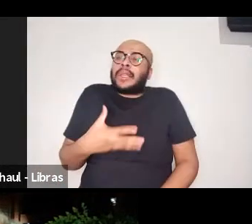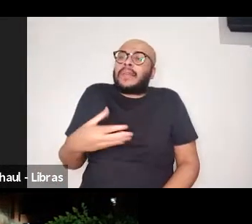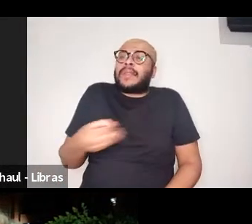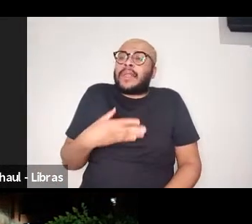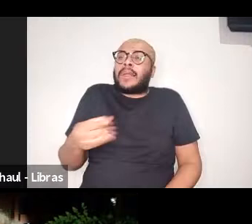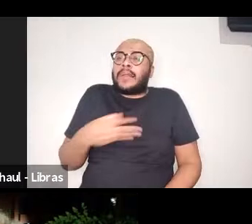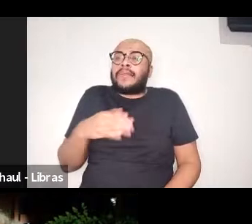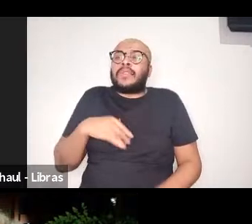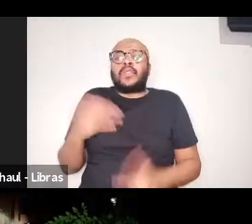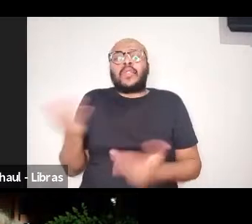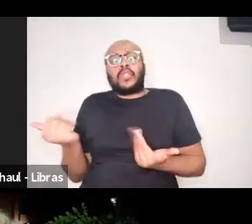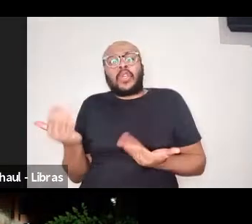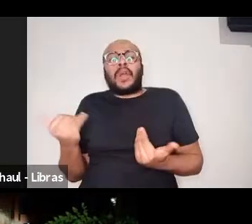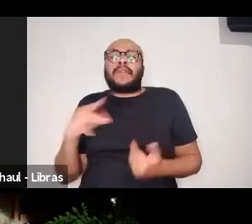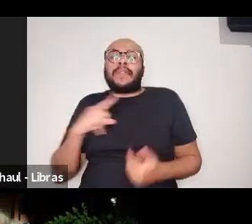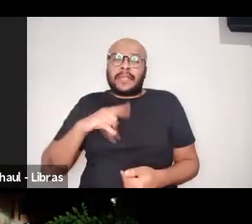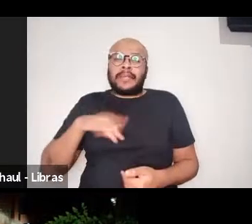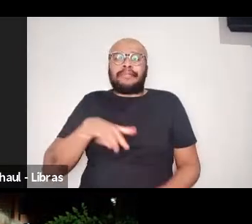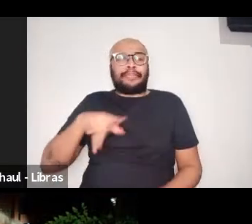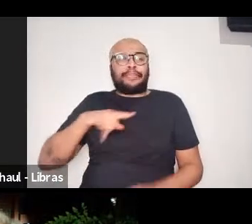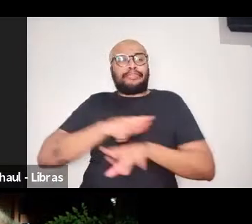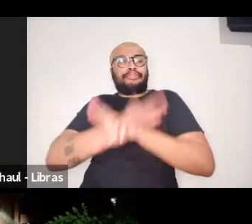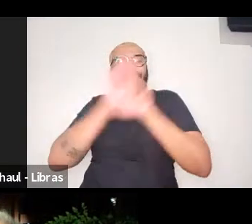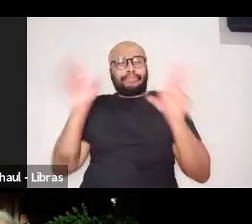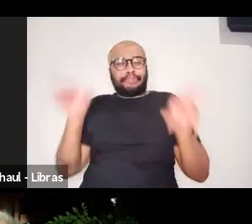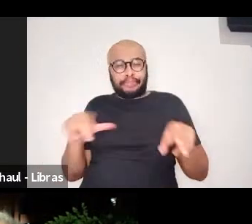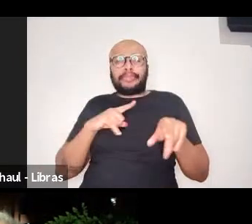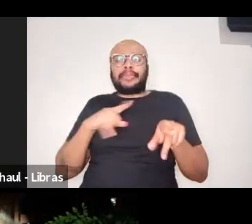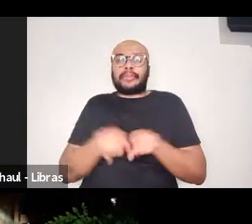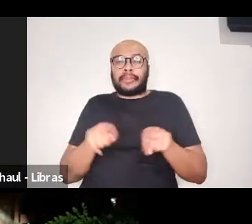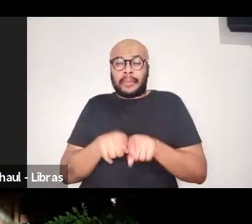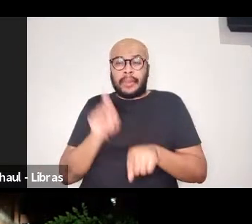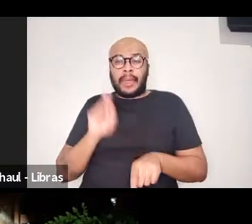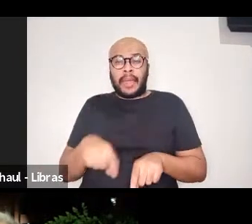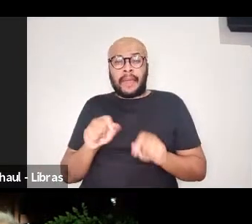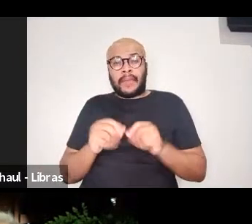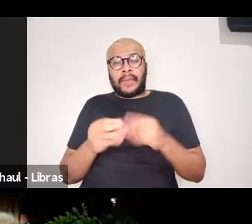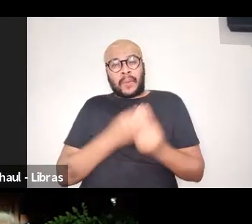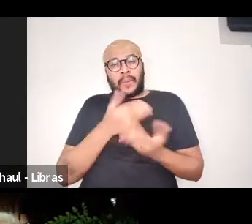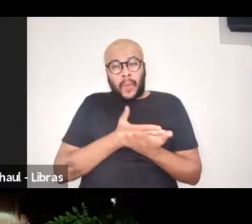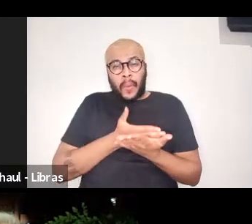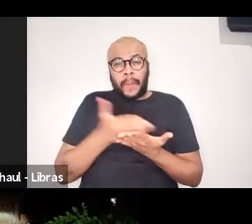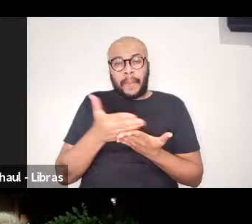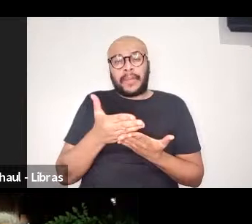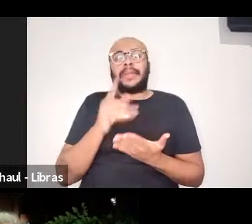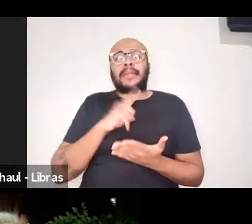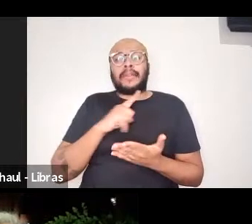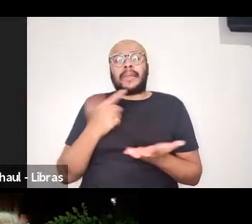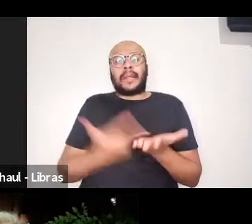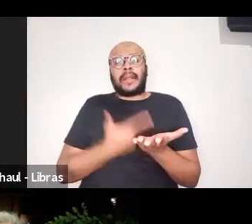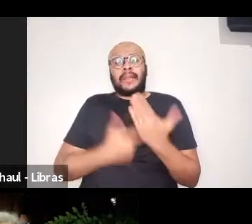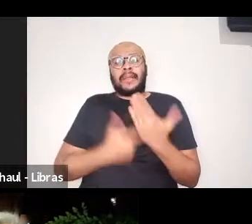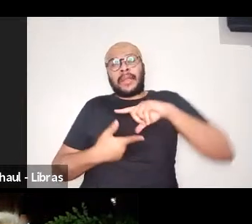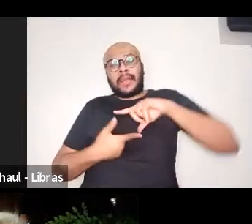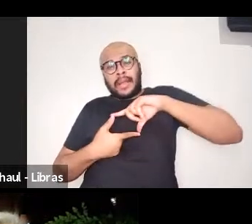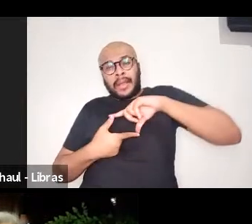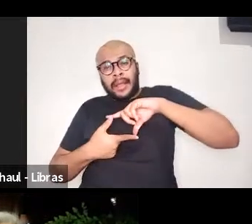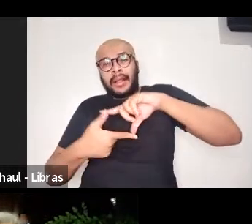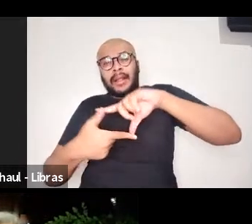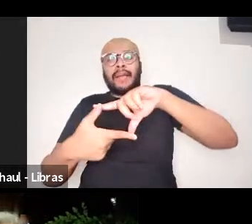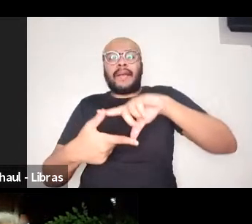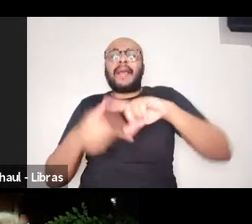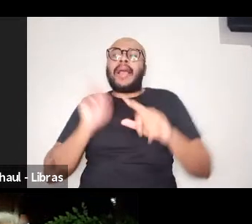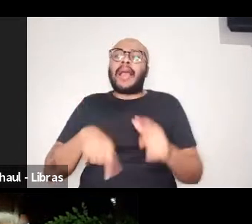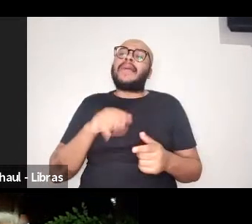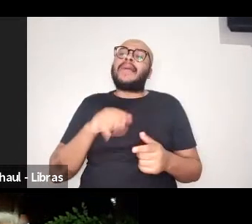sempre jovens chegando, e que a inserção numa obra clássica a partir de uma resenha pode ser